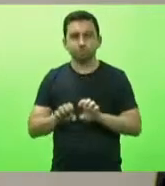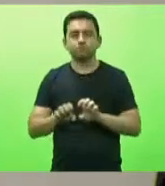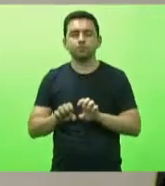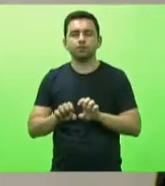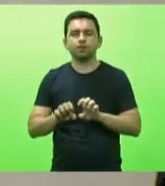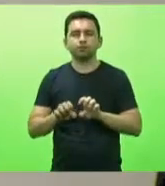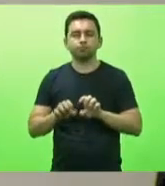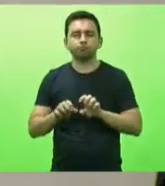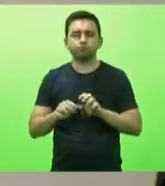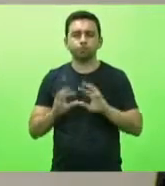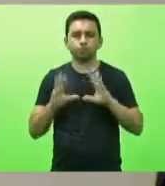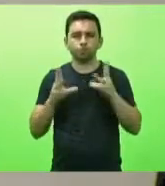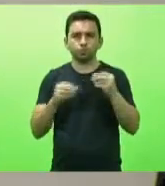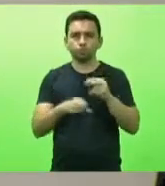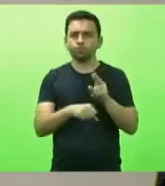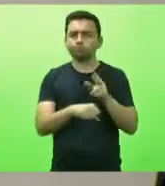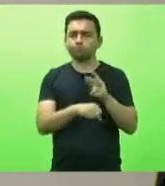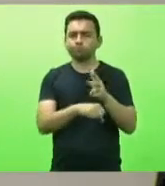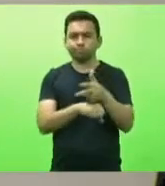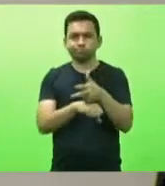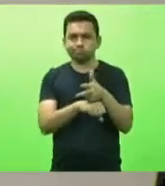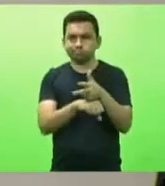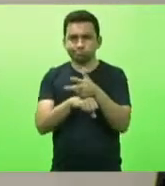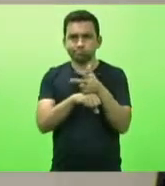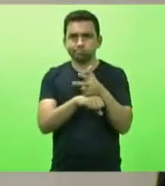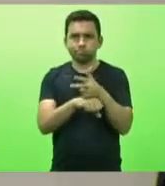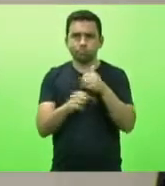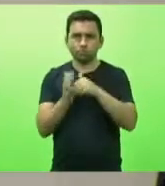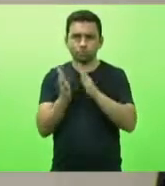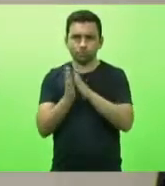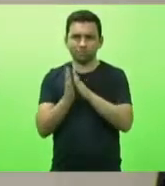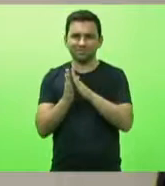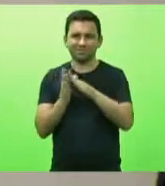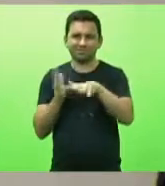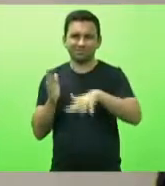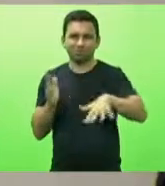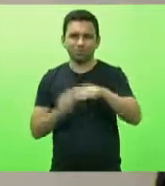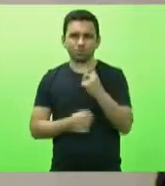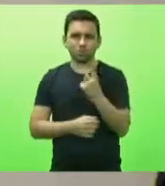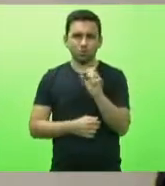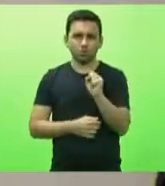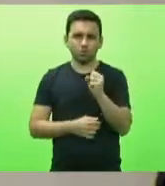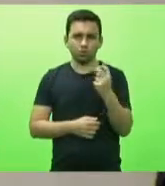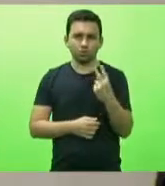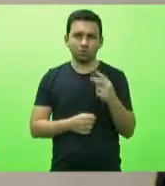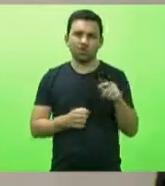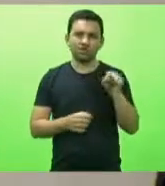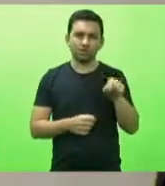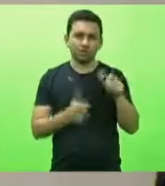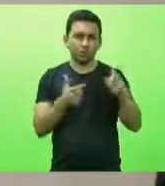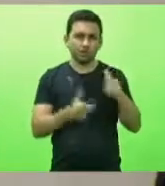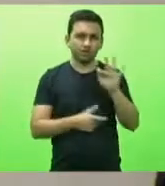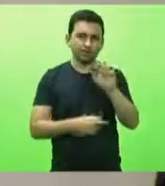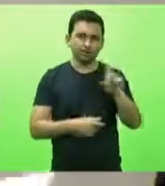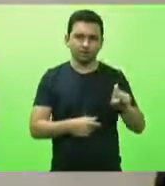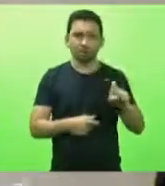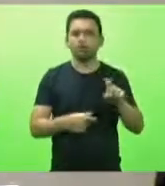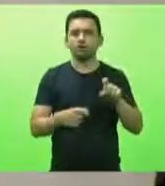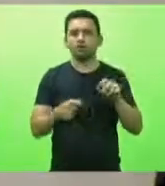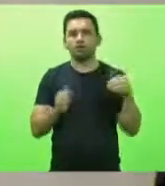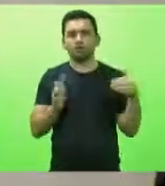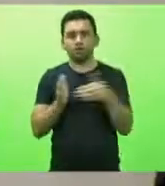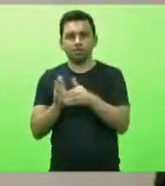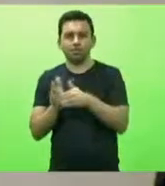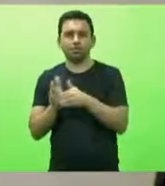instalados ao longo da rodovia BR-282, especialmente entre os municípios de Faxinal dos Guedes e Chapecó, em discussão.